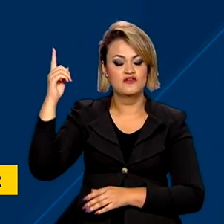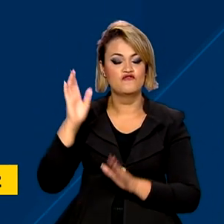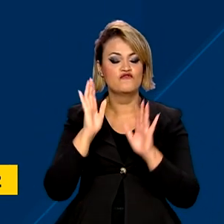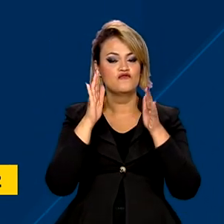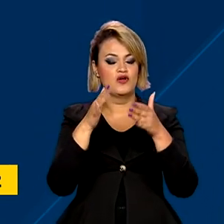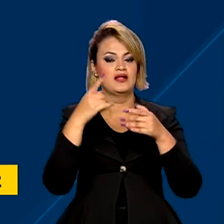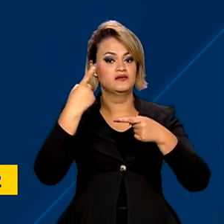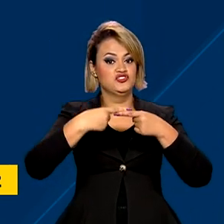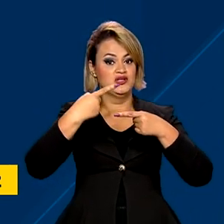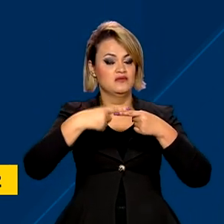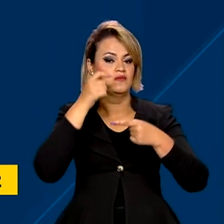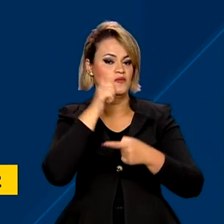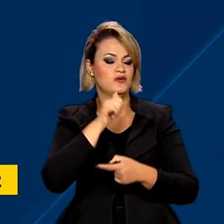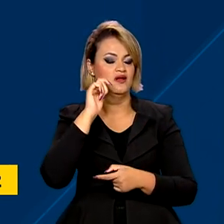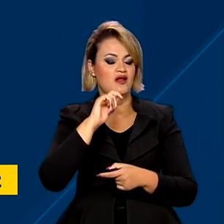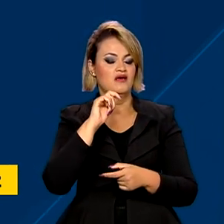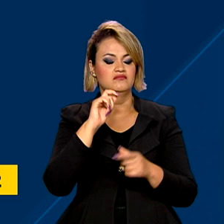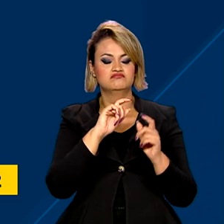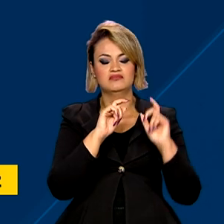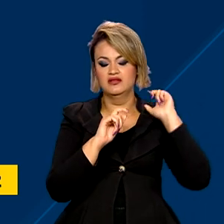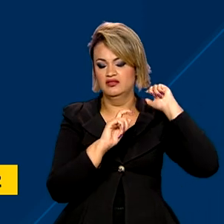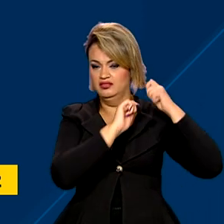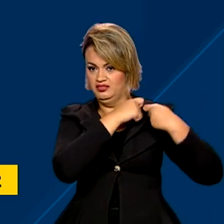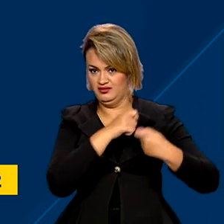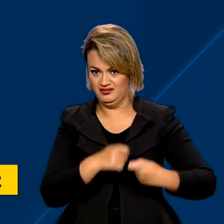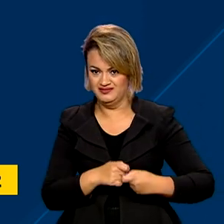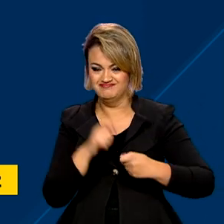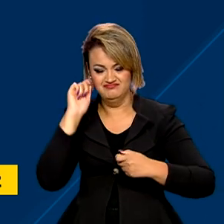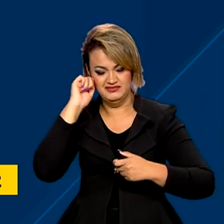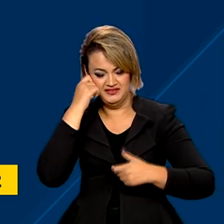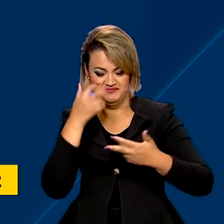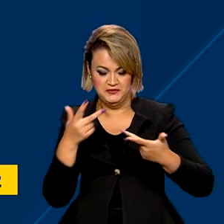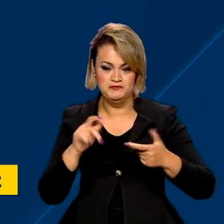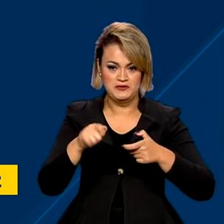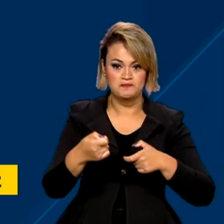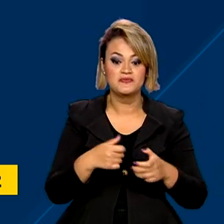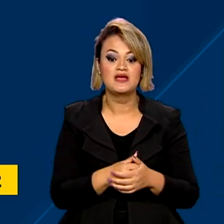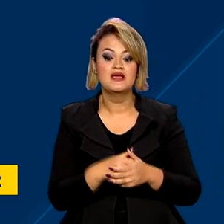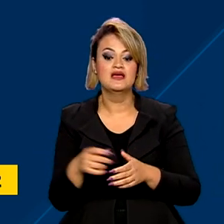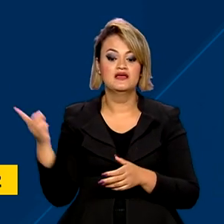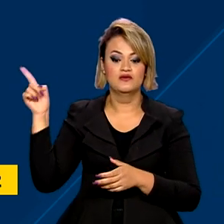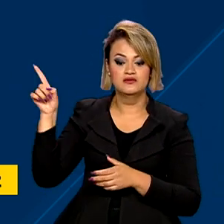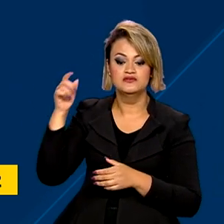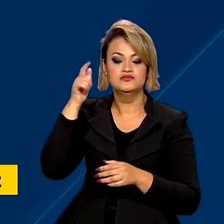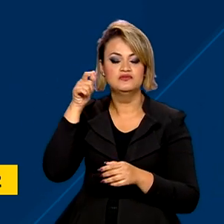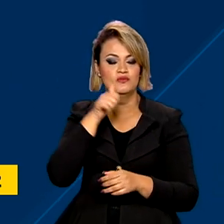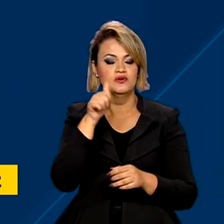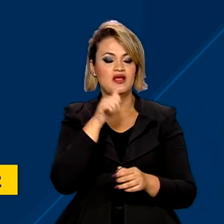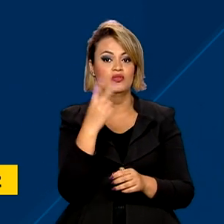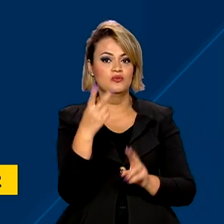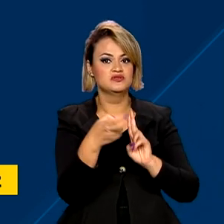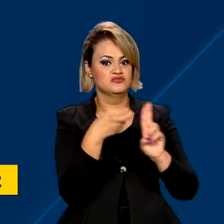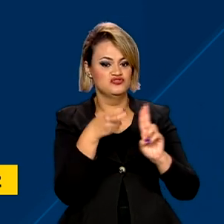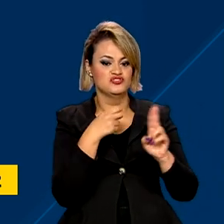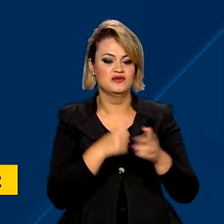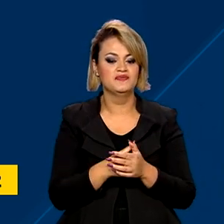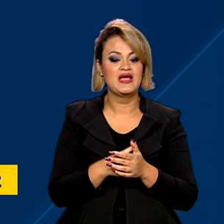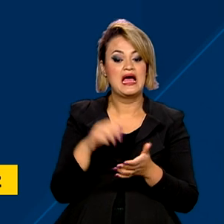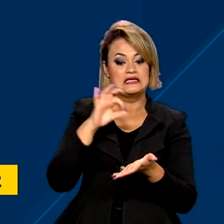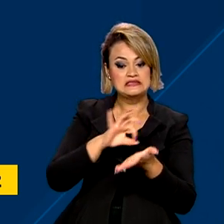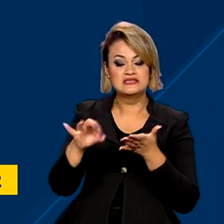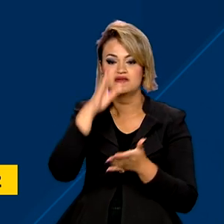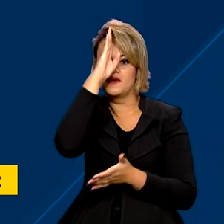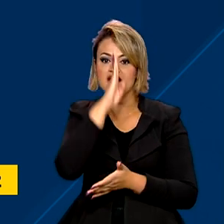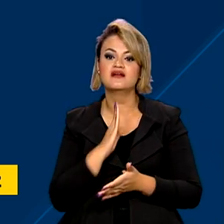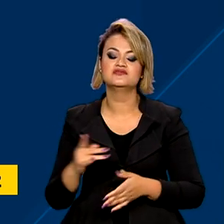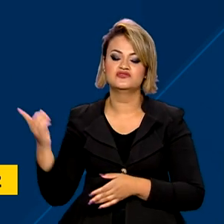de diretoras mulheres negras e ao menos duas obras de mulheres indígenas. As inscrições são